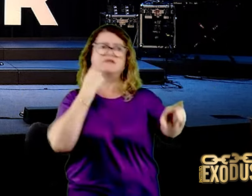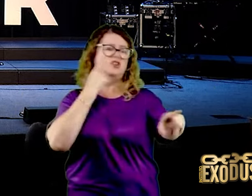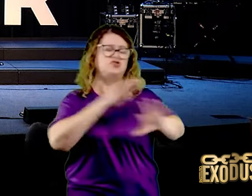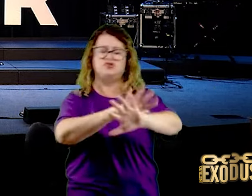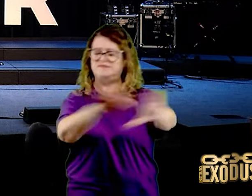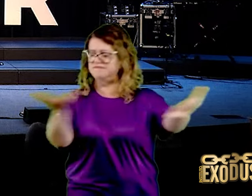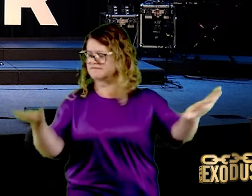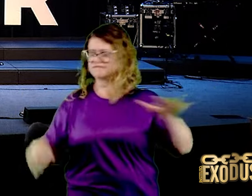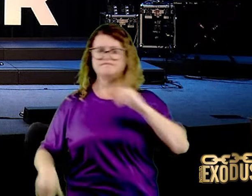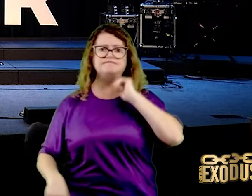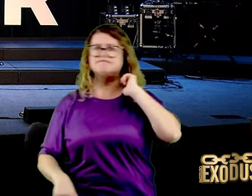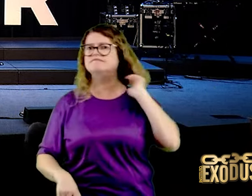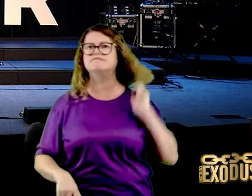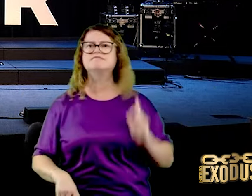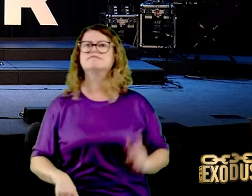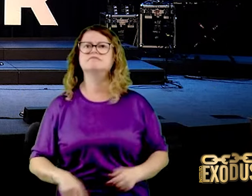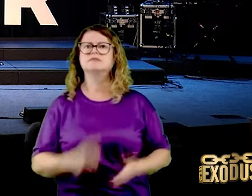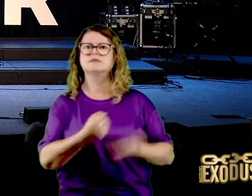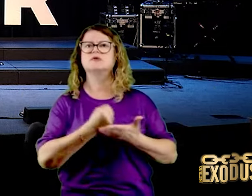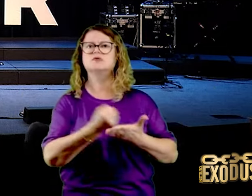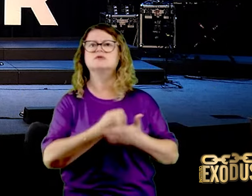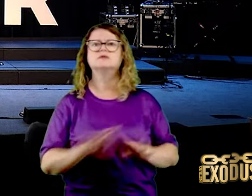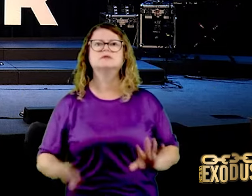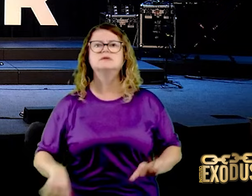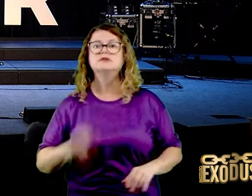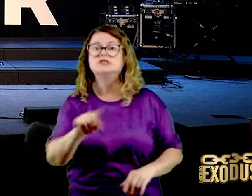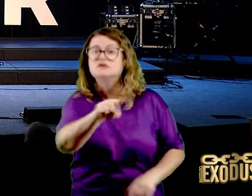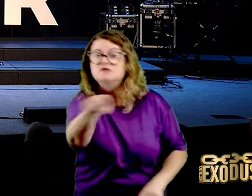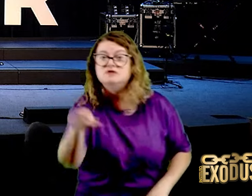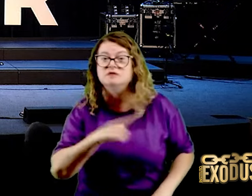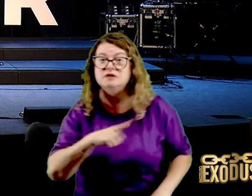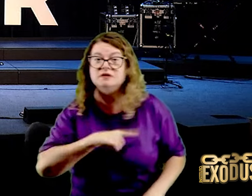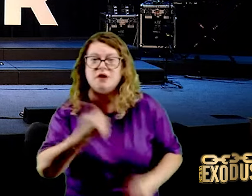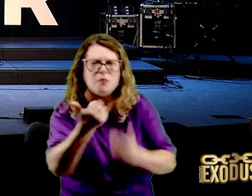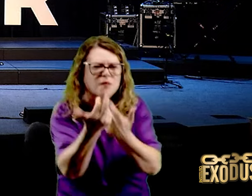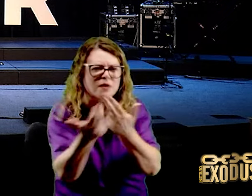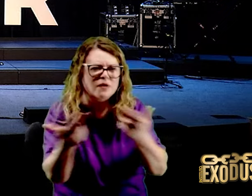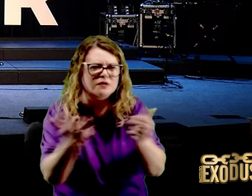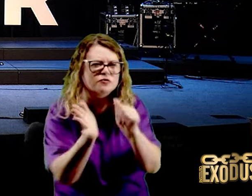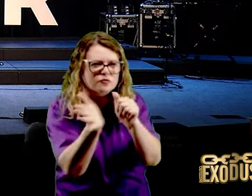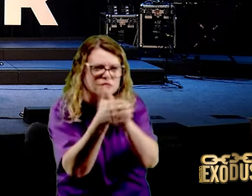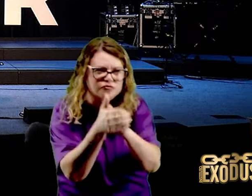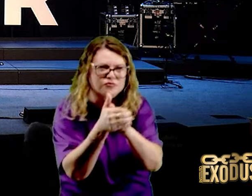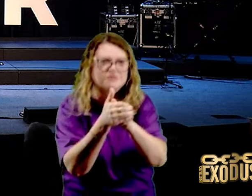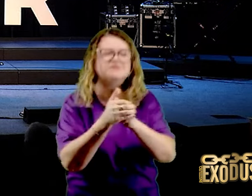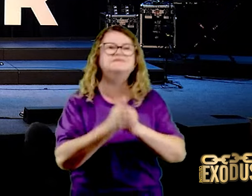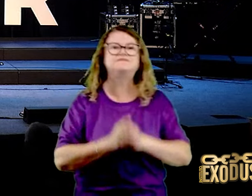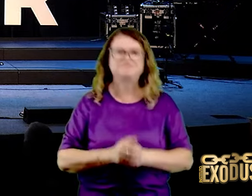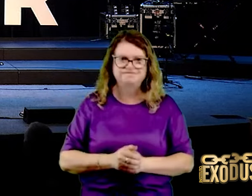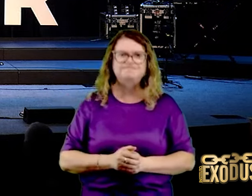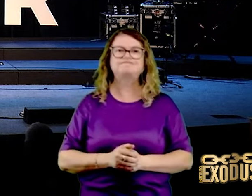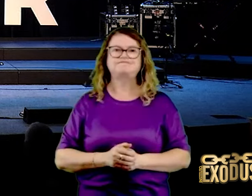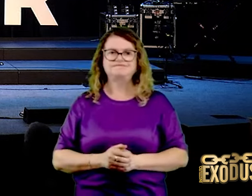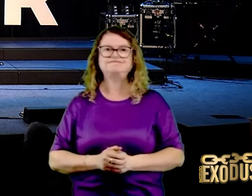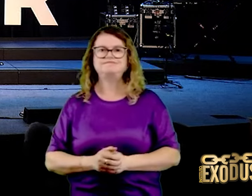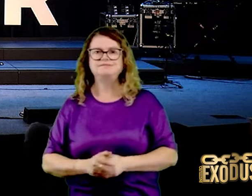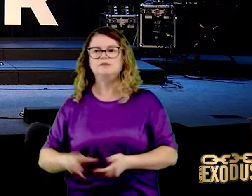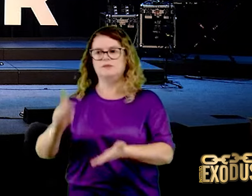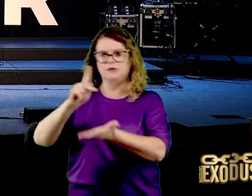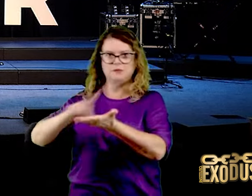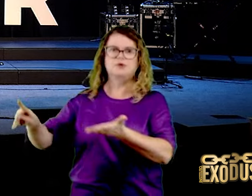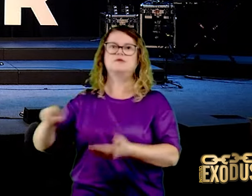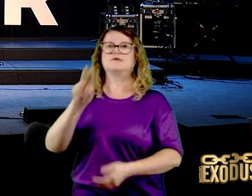Eu não tenho, se você tiver, alguma coisa escondida, preste atenção, o inimigo vai usar isso,